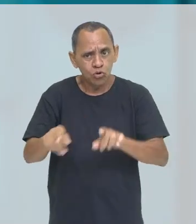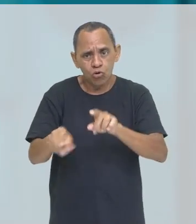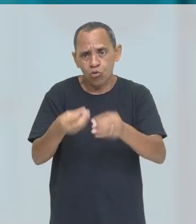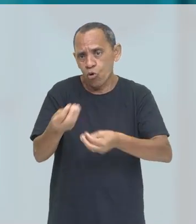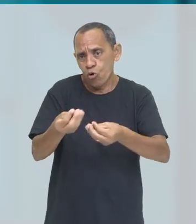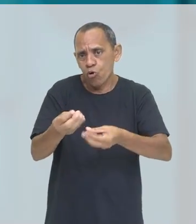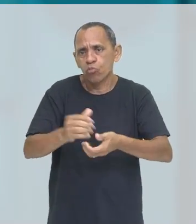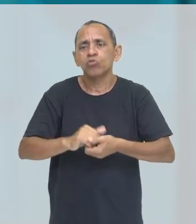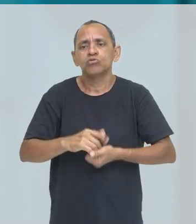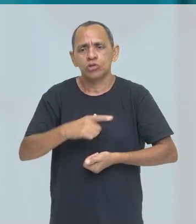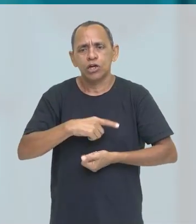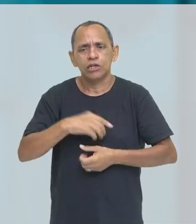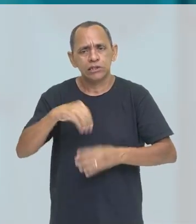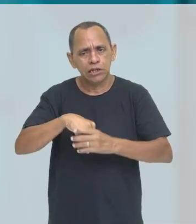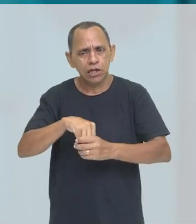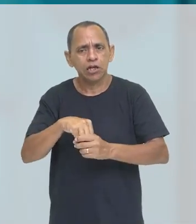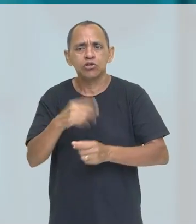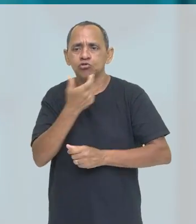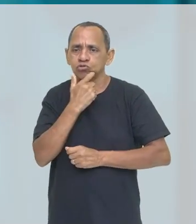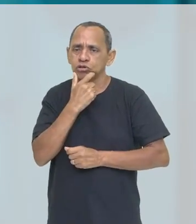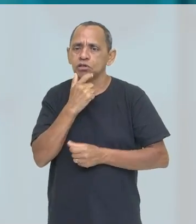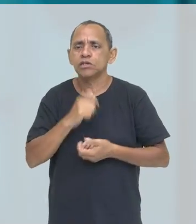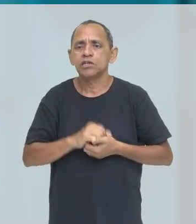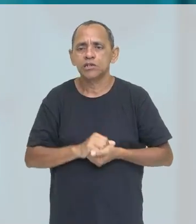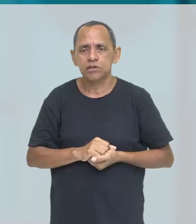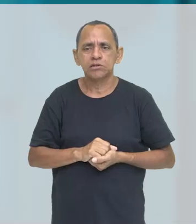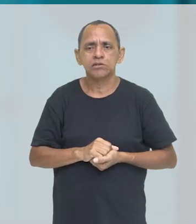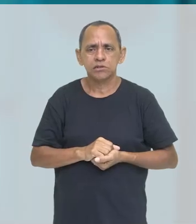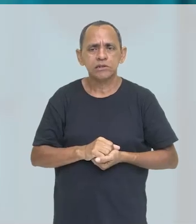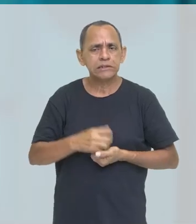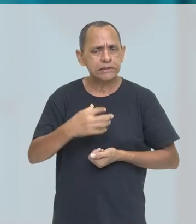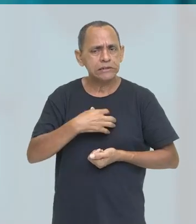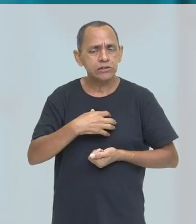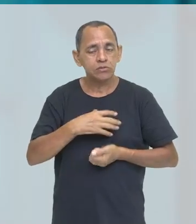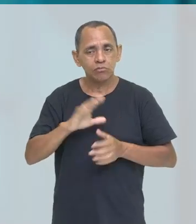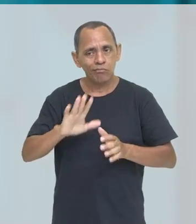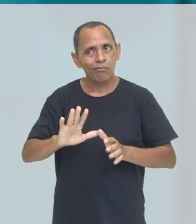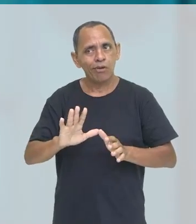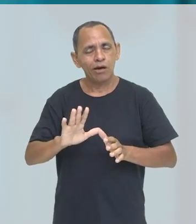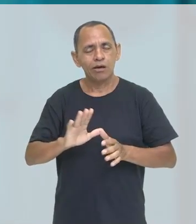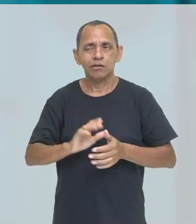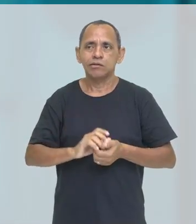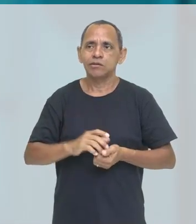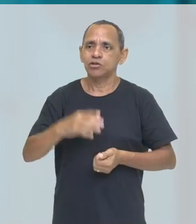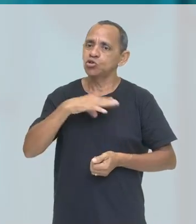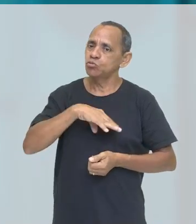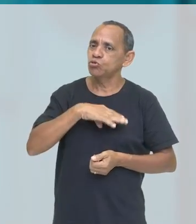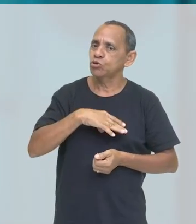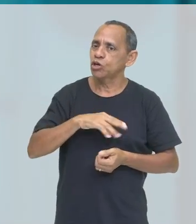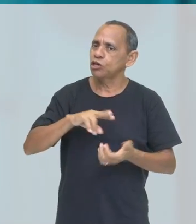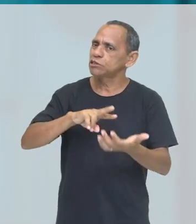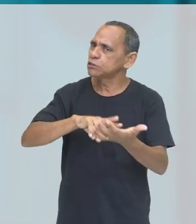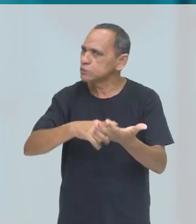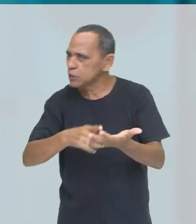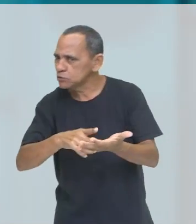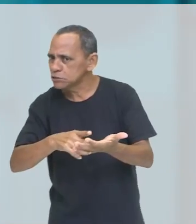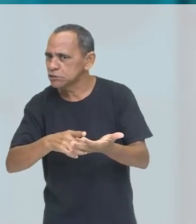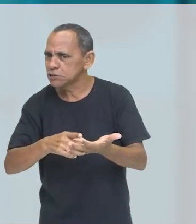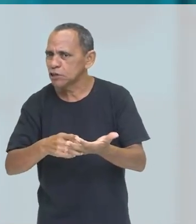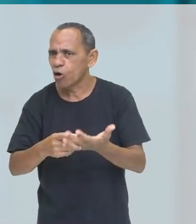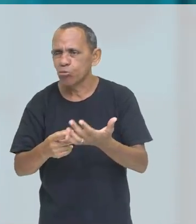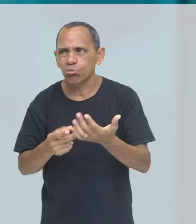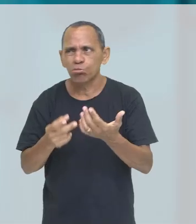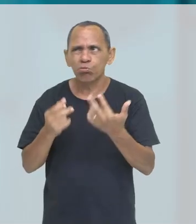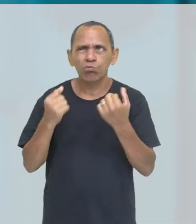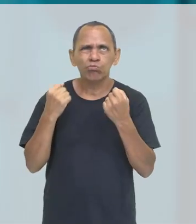na língua inglesa, é muito comum, faz sentido quando a gente fala em inglês. Mas na língua portuguesa, essa tradução, ela fica um pouquinho estranha. Mas existe,